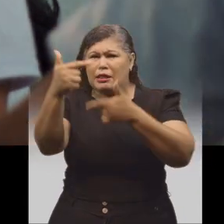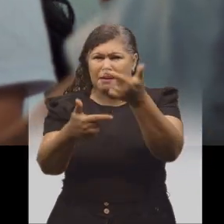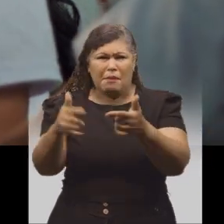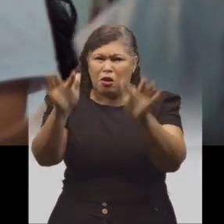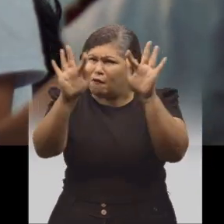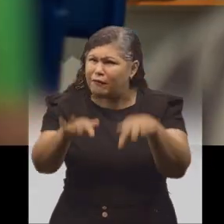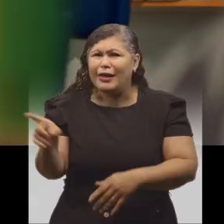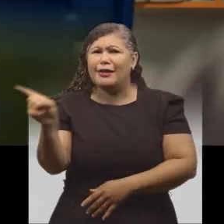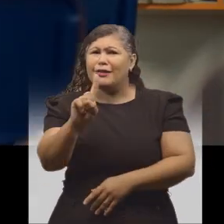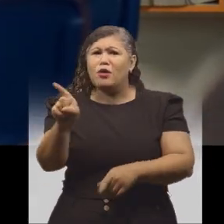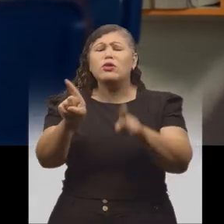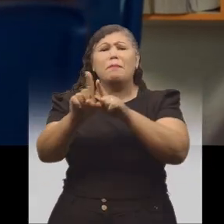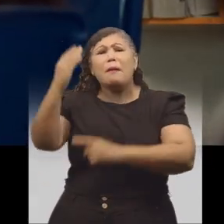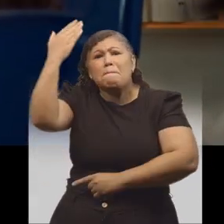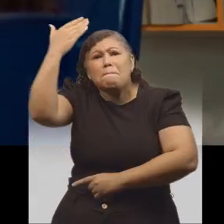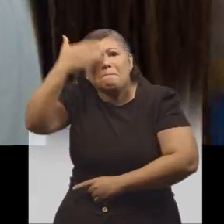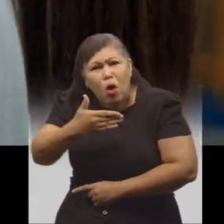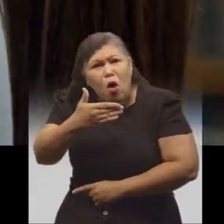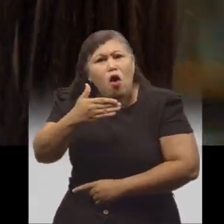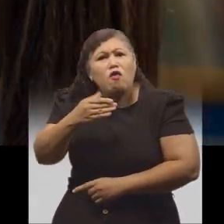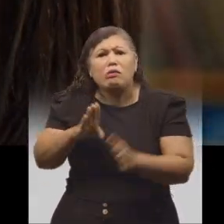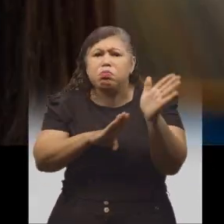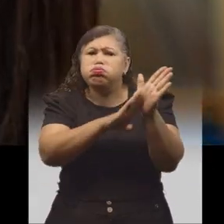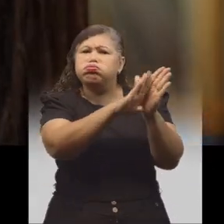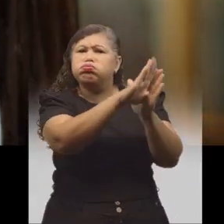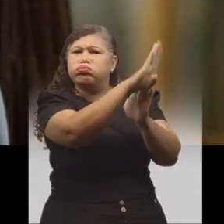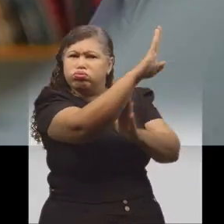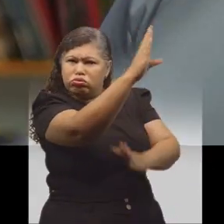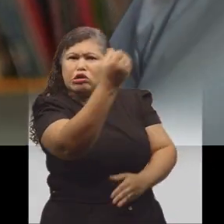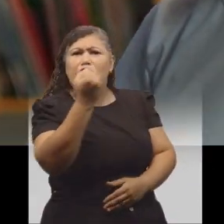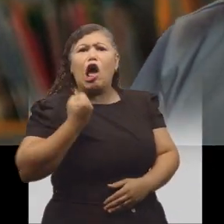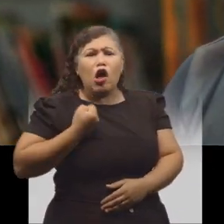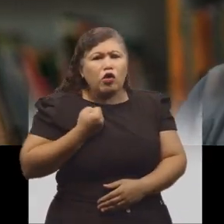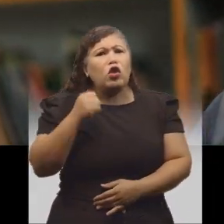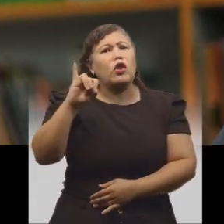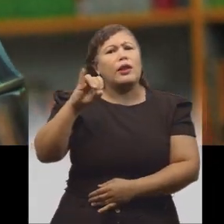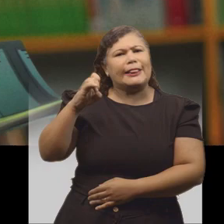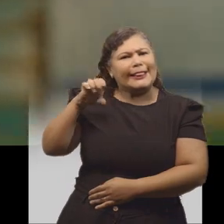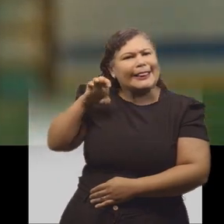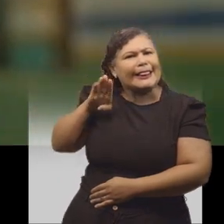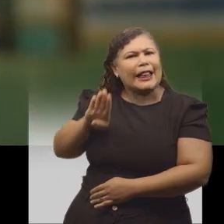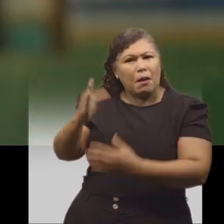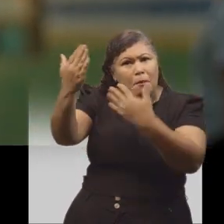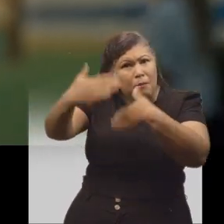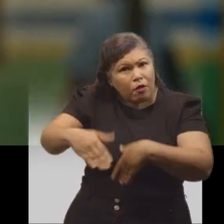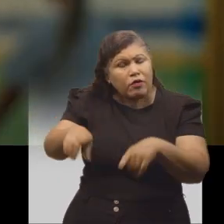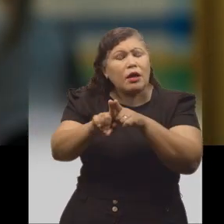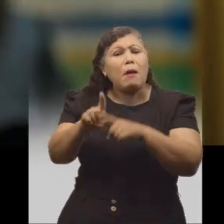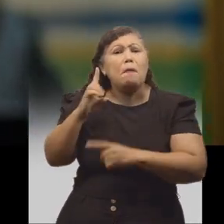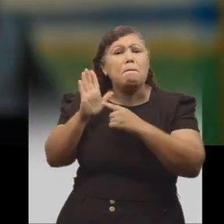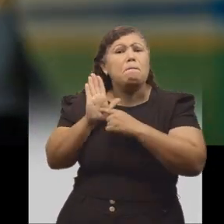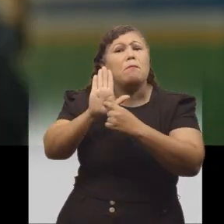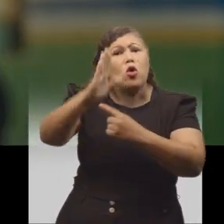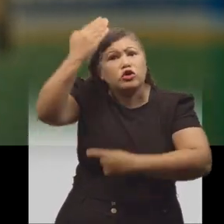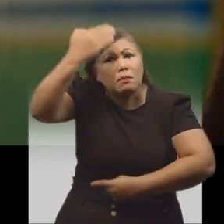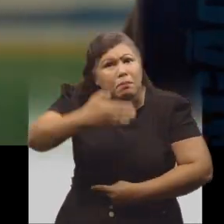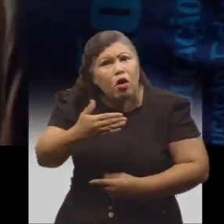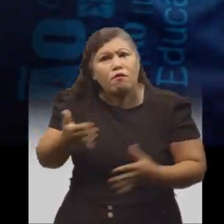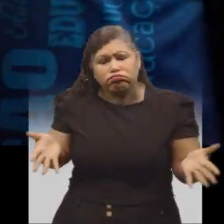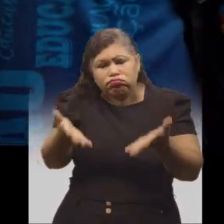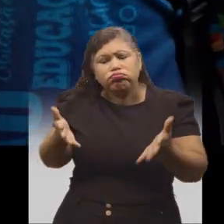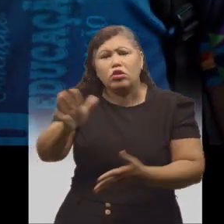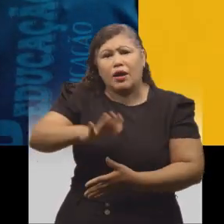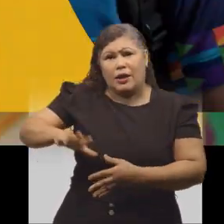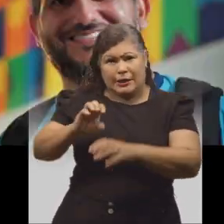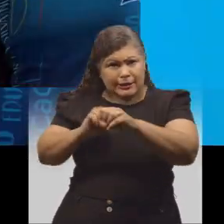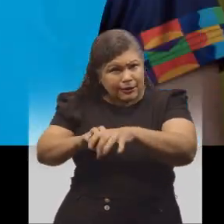o trabalho não para e isso já reflete em grandes resultados, como a nossa maior nota no IDEB, mostrando que investir na educação